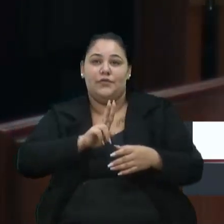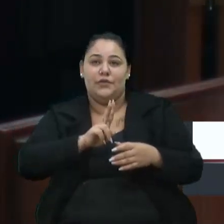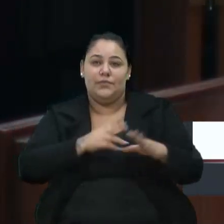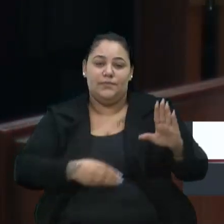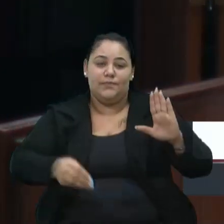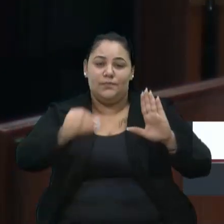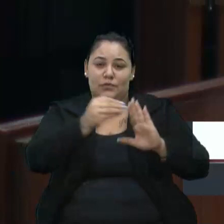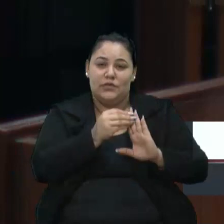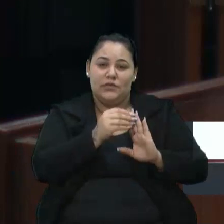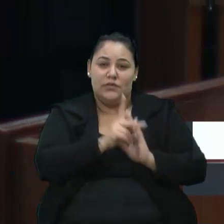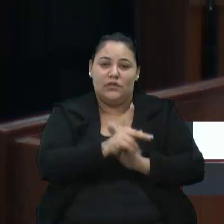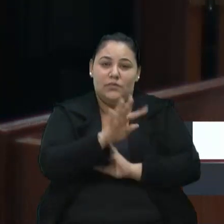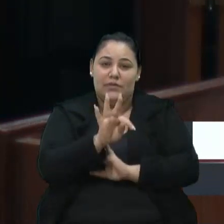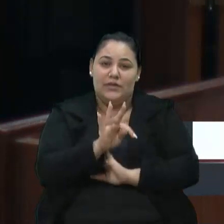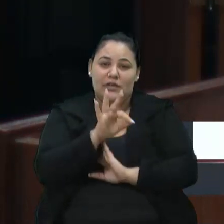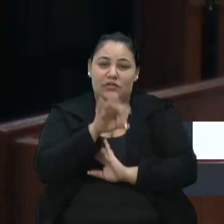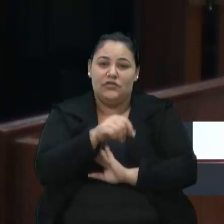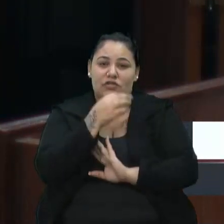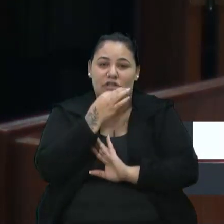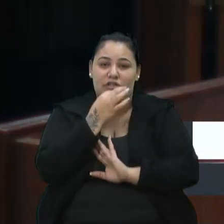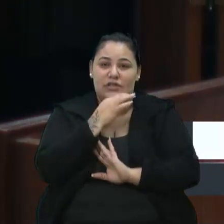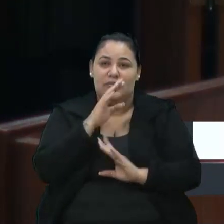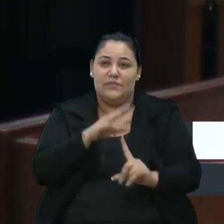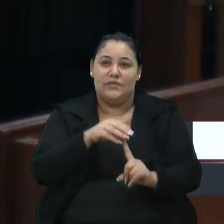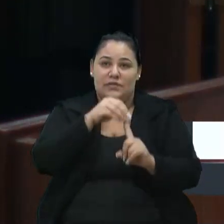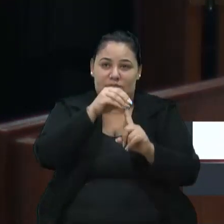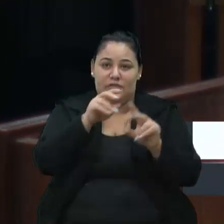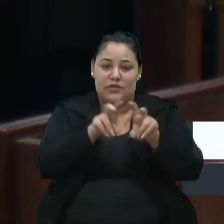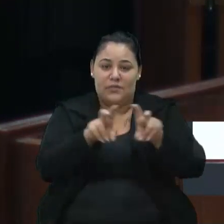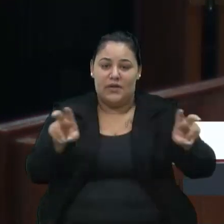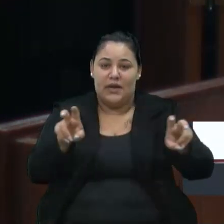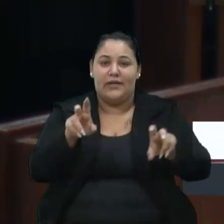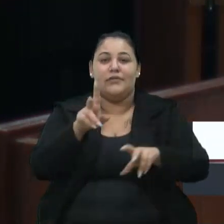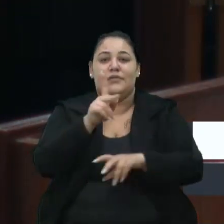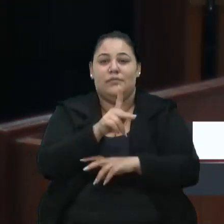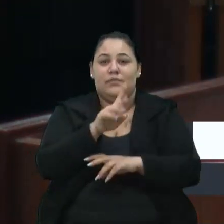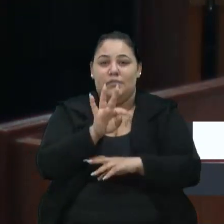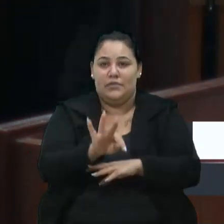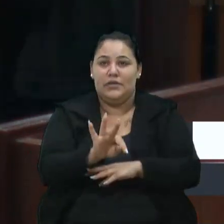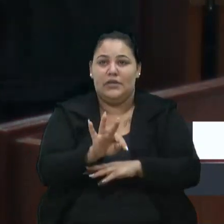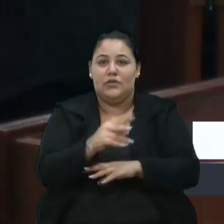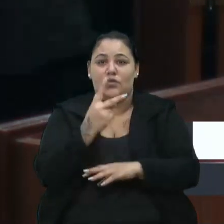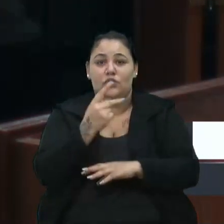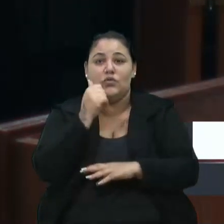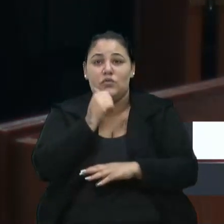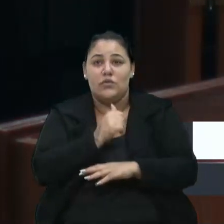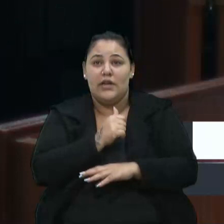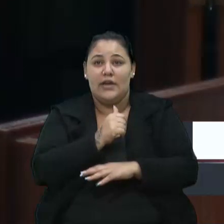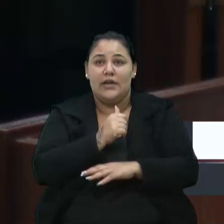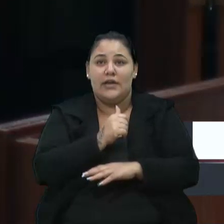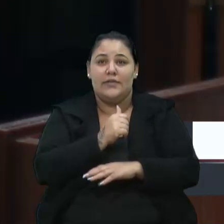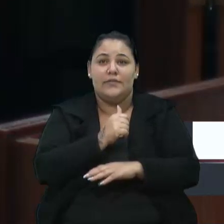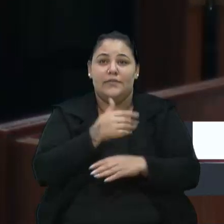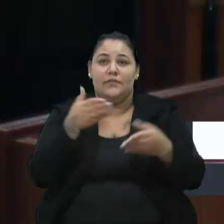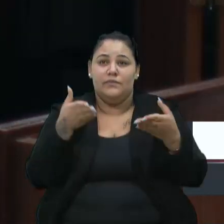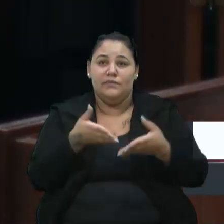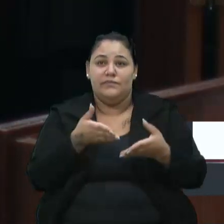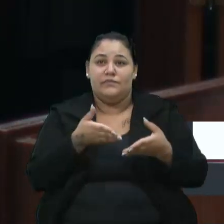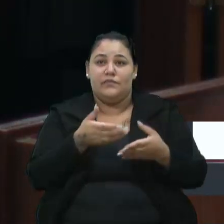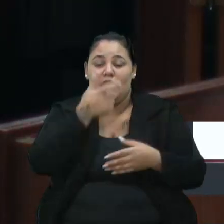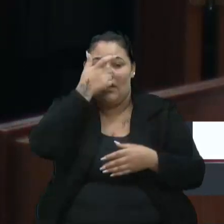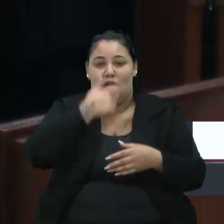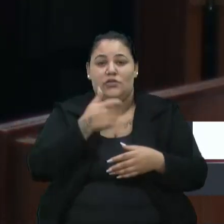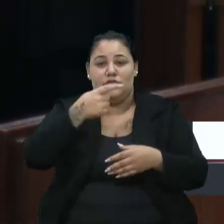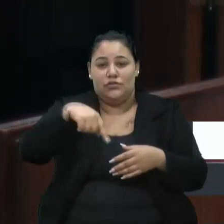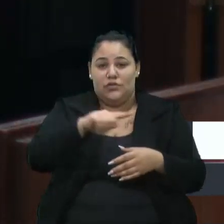pessoal do PT aqui de Caxias, e principalmente a bancada do PT, é com duas mulheres hoje, composto com duas mulheres. Acho que nós